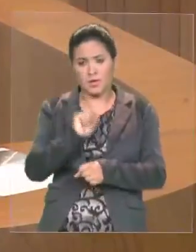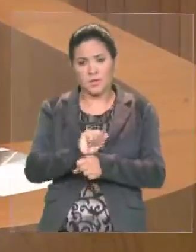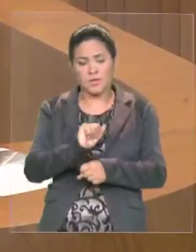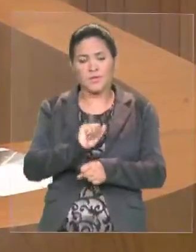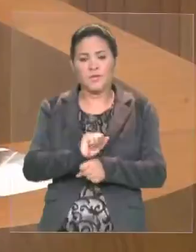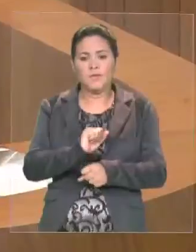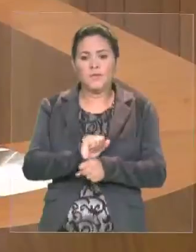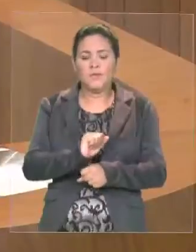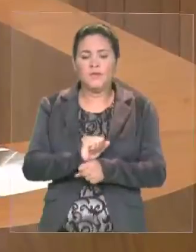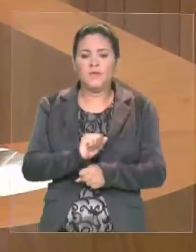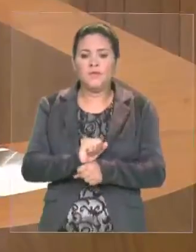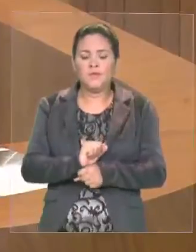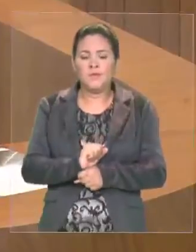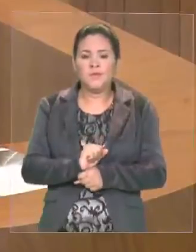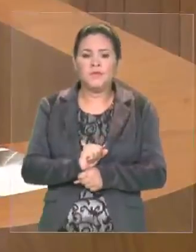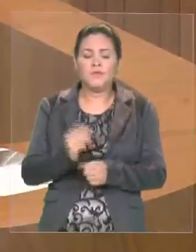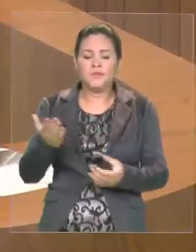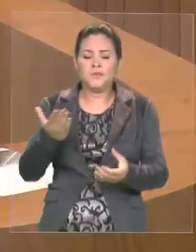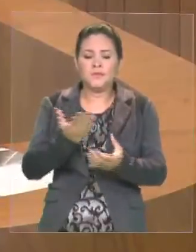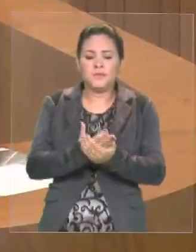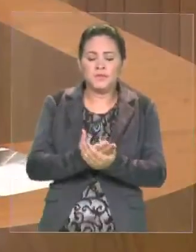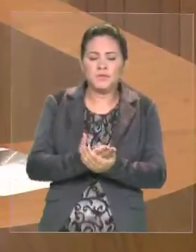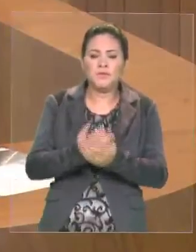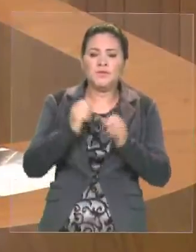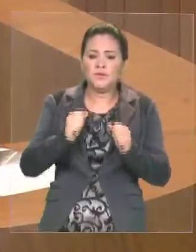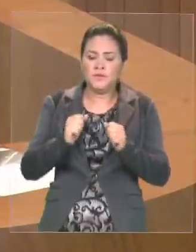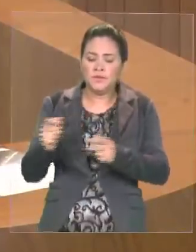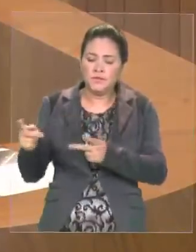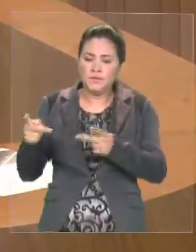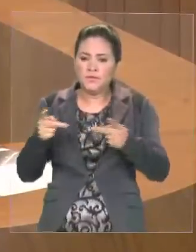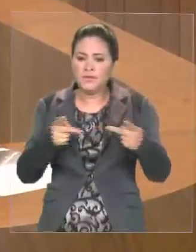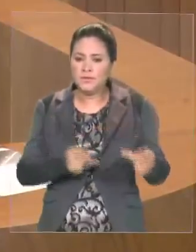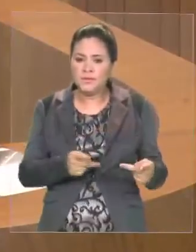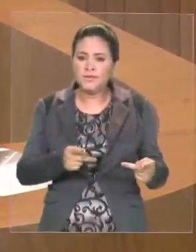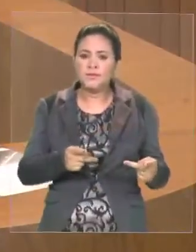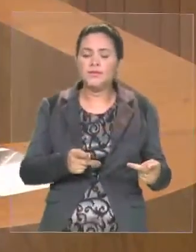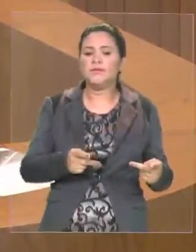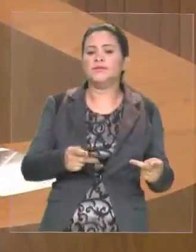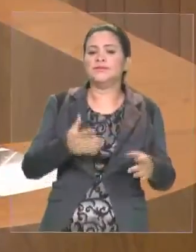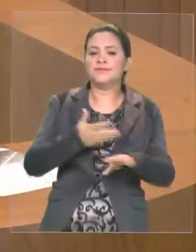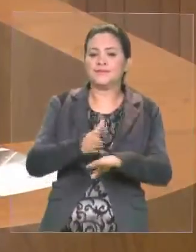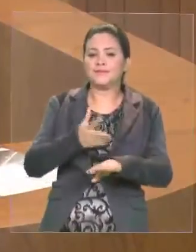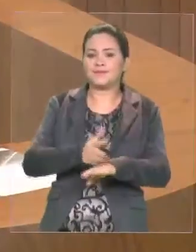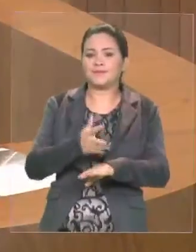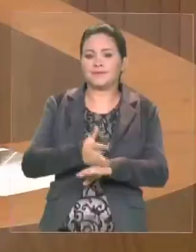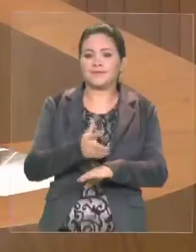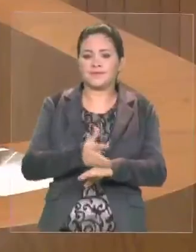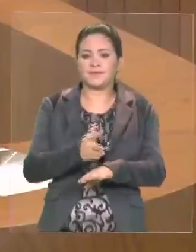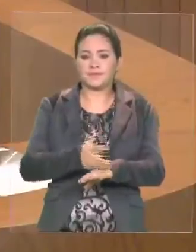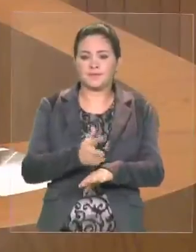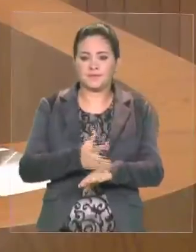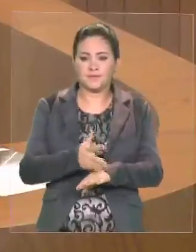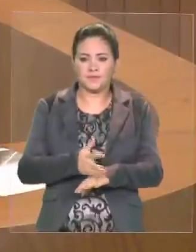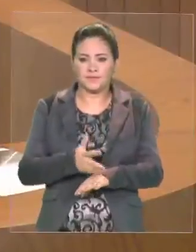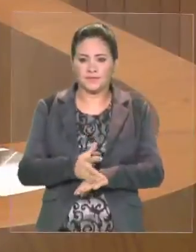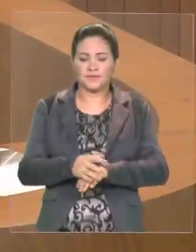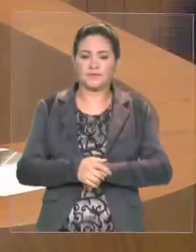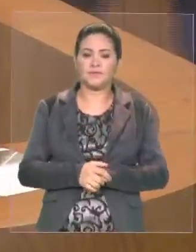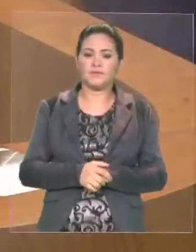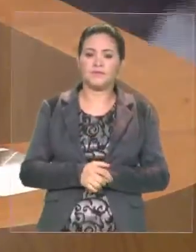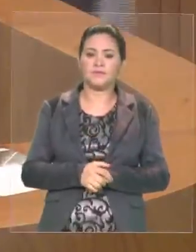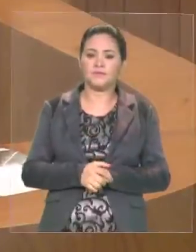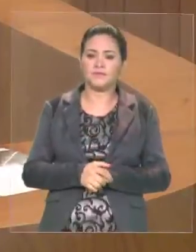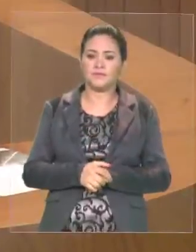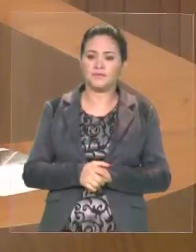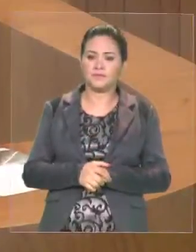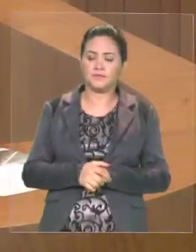ser convocados para fazer academia, enfim, fazer as devidas etapas do concurso, nós queremos garantir que eles também